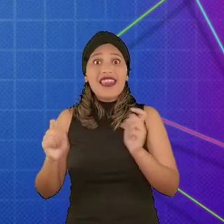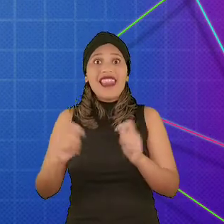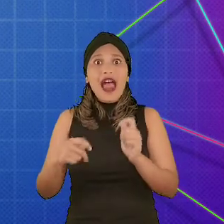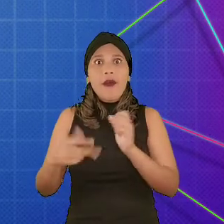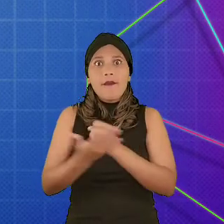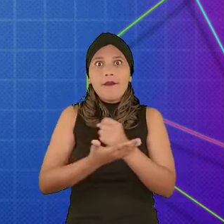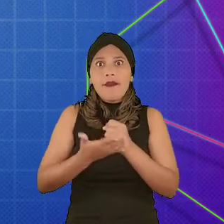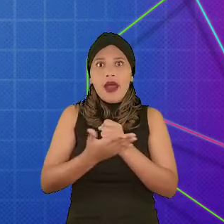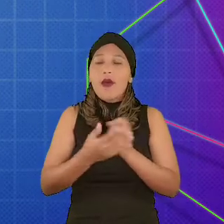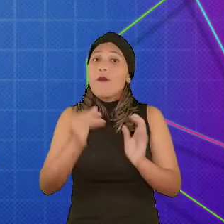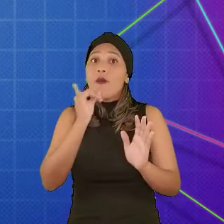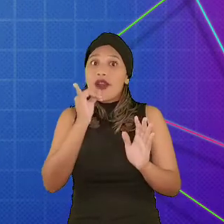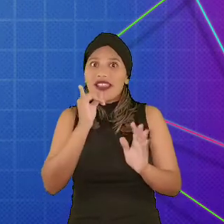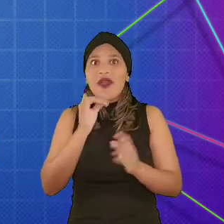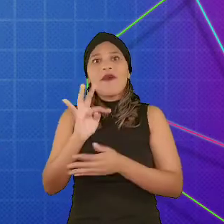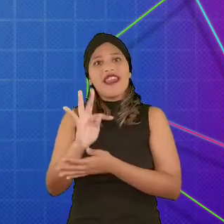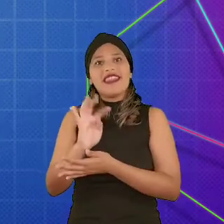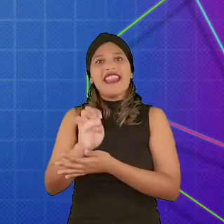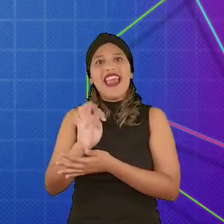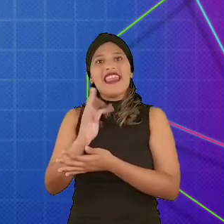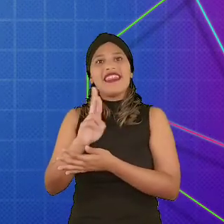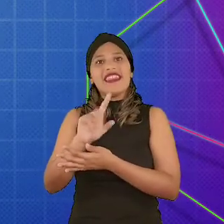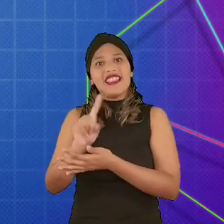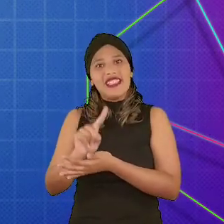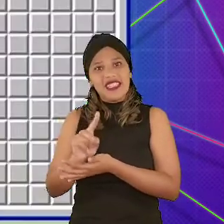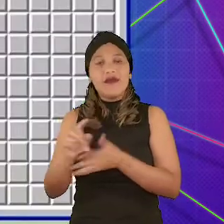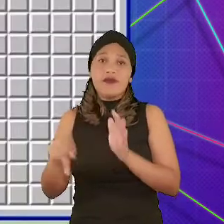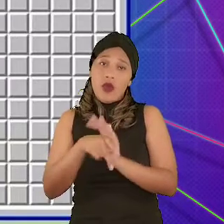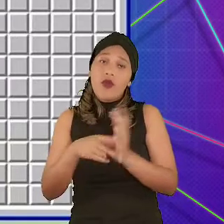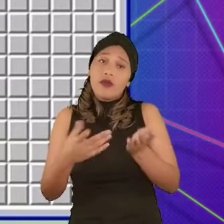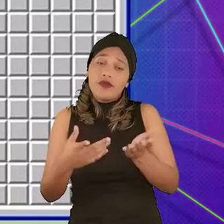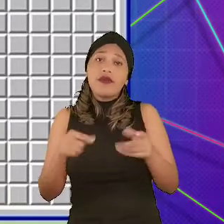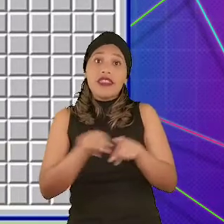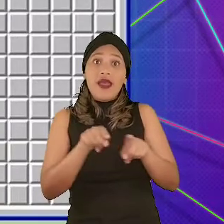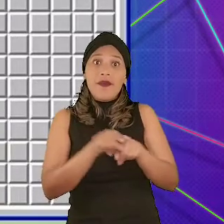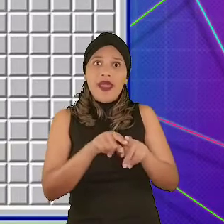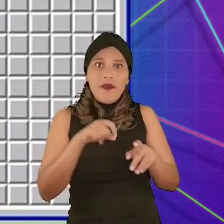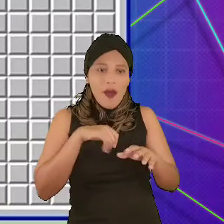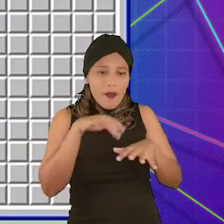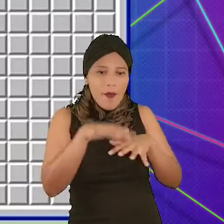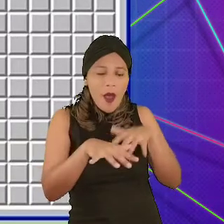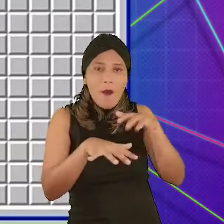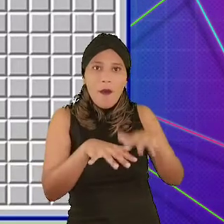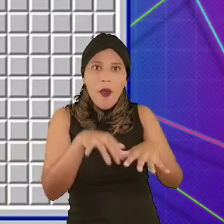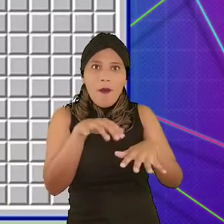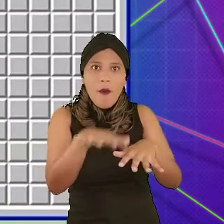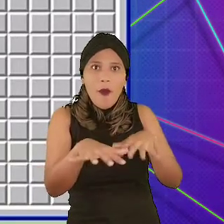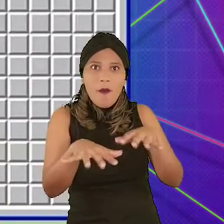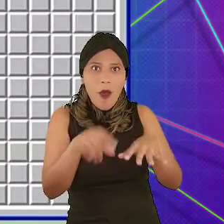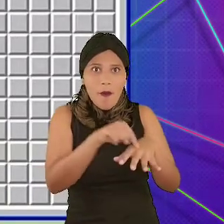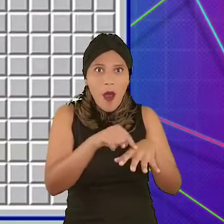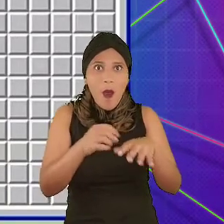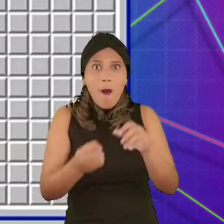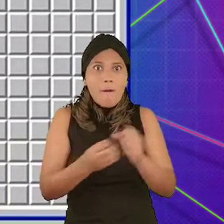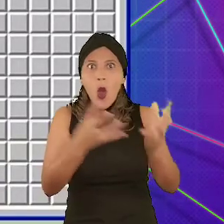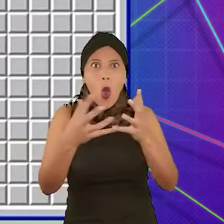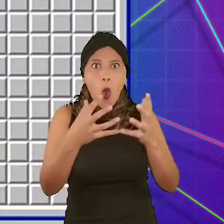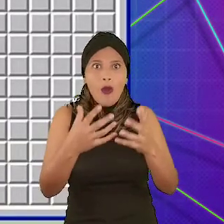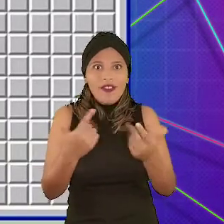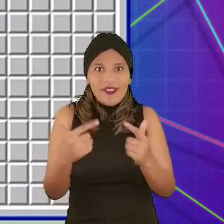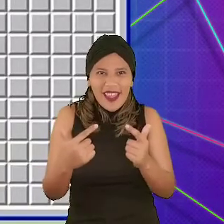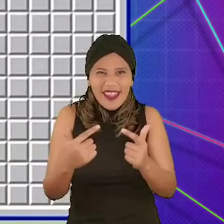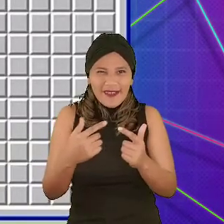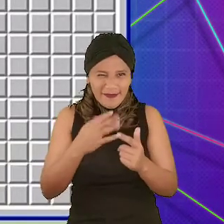todo o game, como Tetris, que se trata de encaixar peças. campo minado também, que você deve acertar os lugares que não tem bomba,